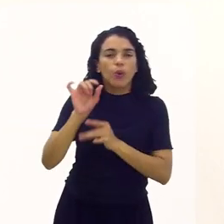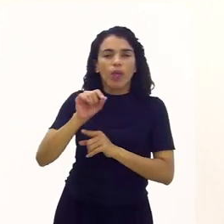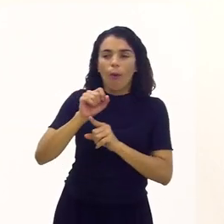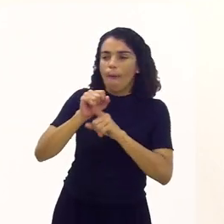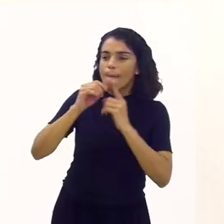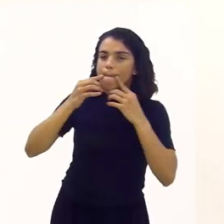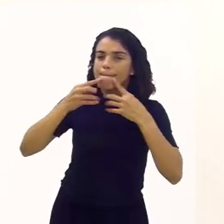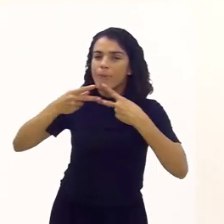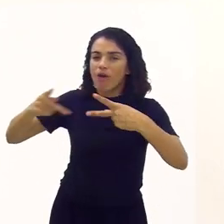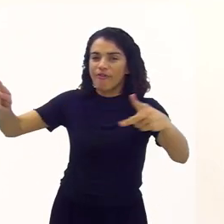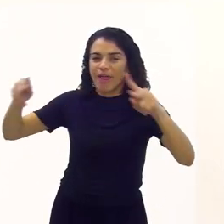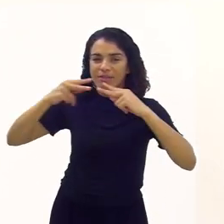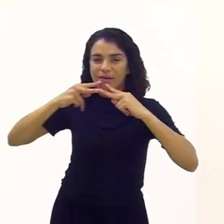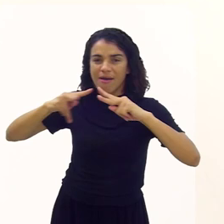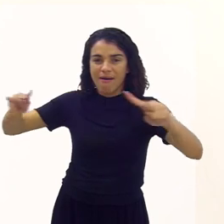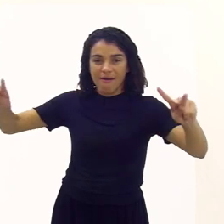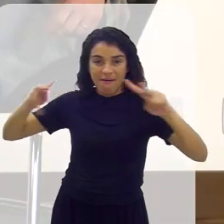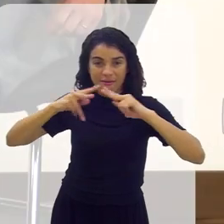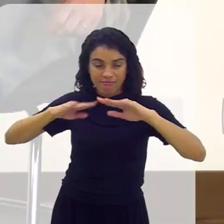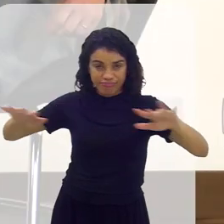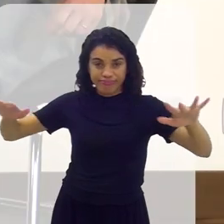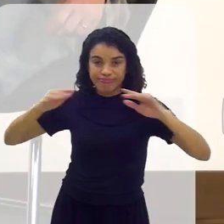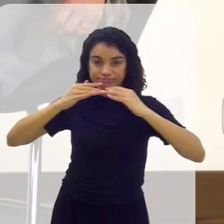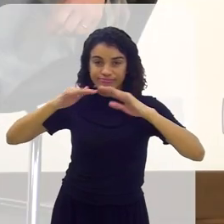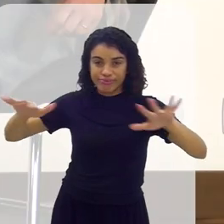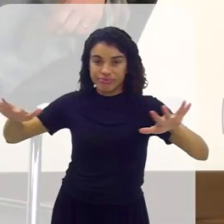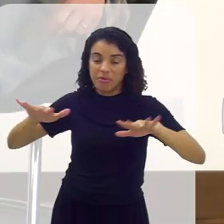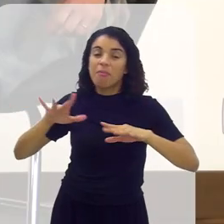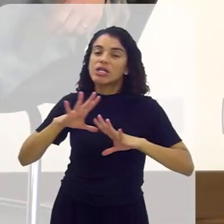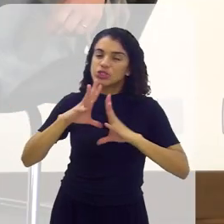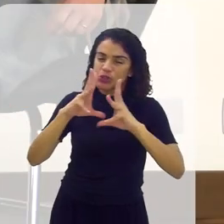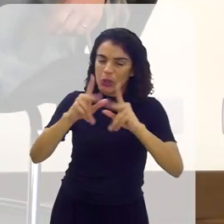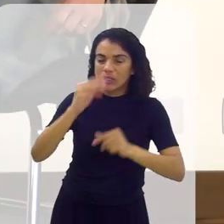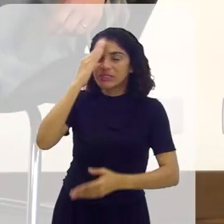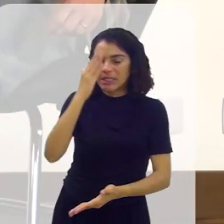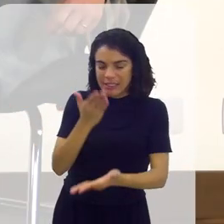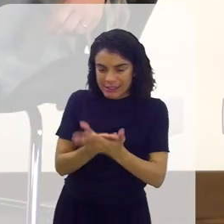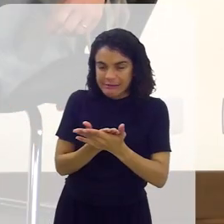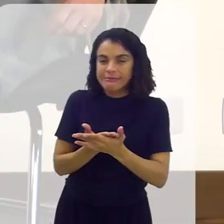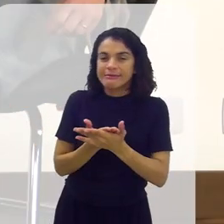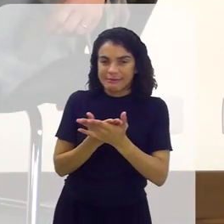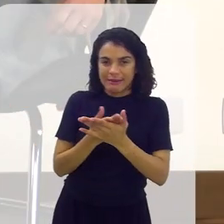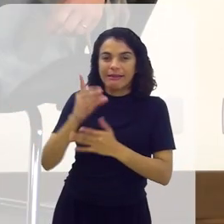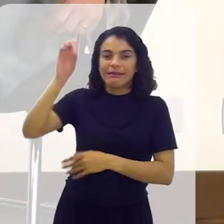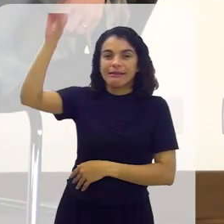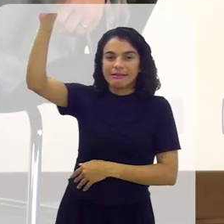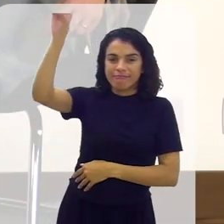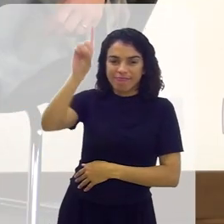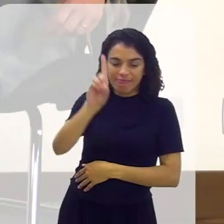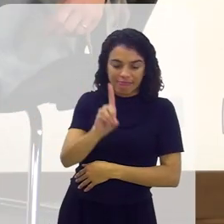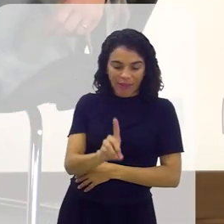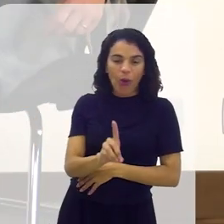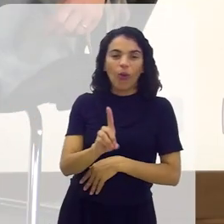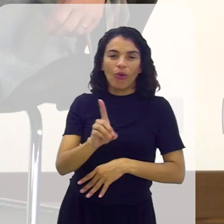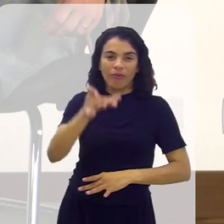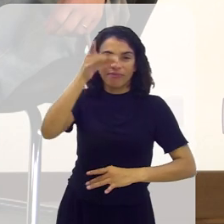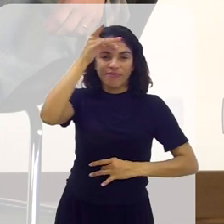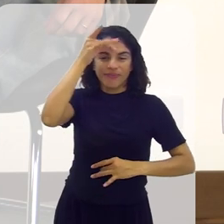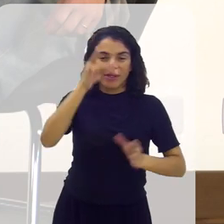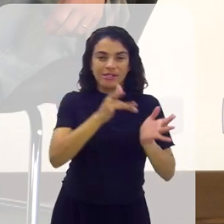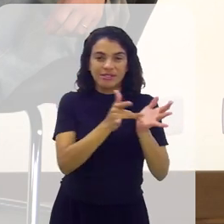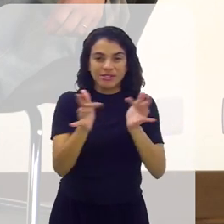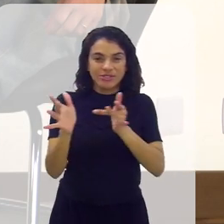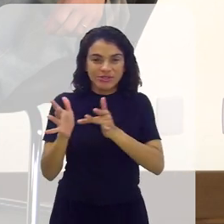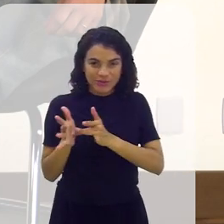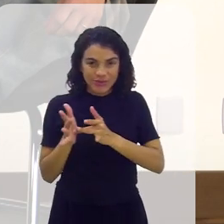acreditam que ele esteve aqui, que ele trouxe uma mensagem de Deus e que Maria